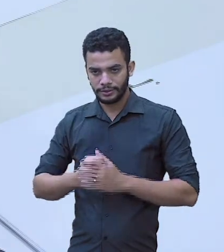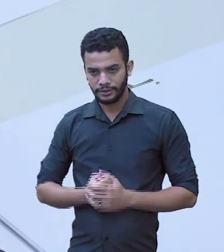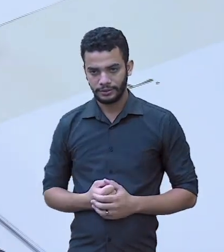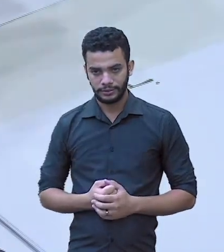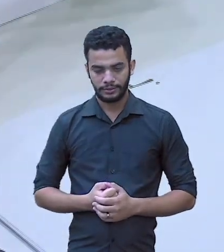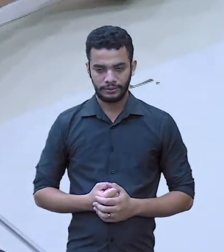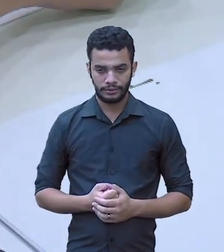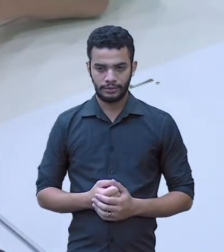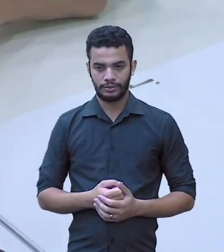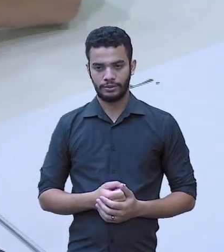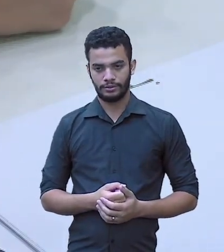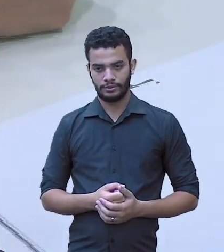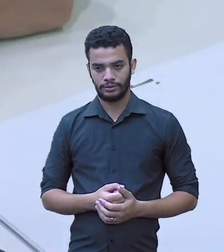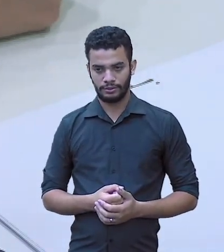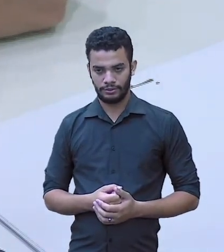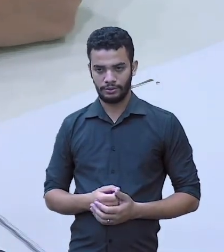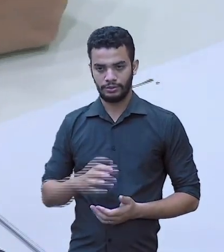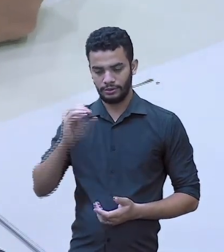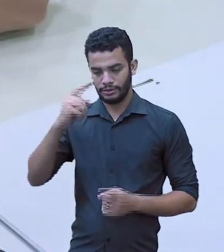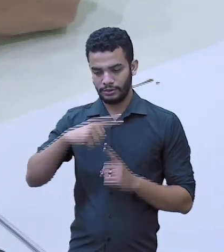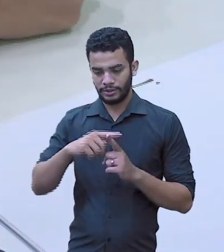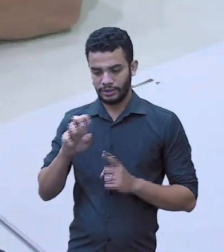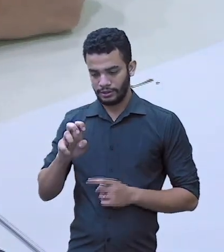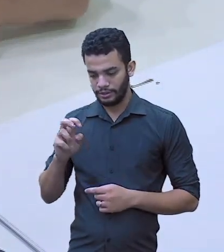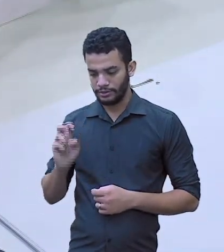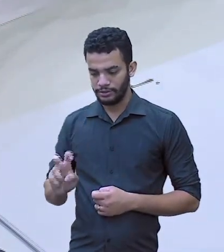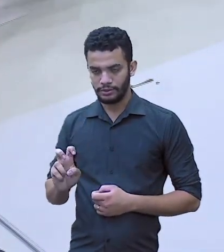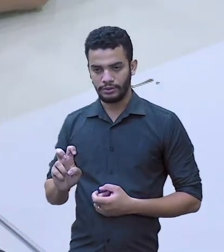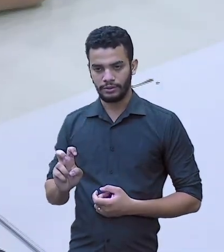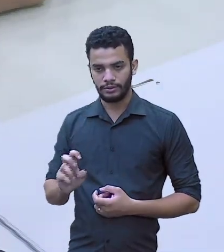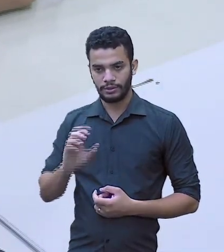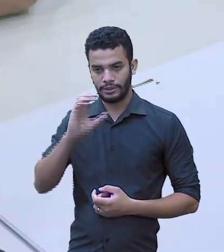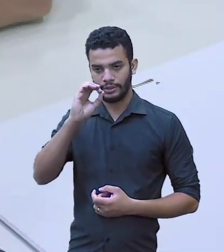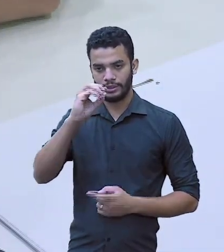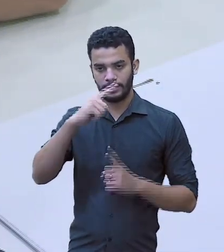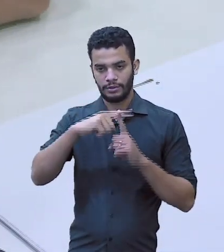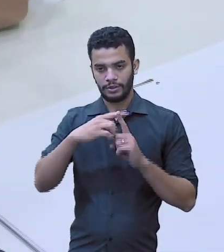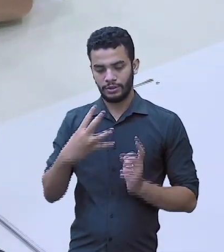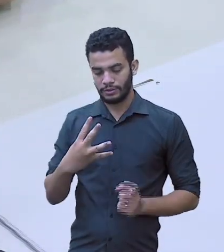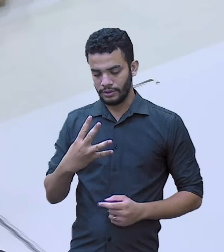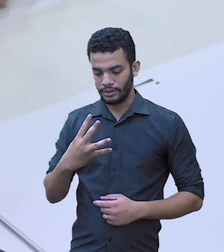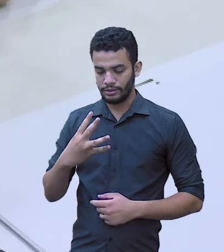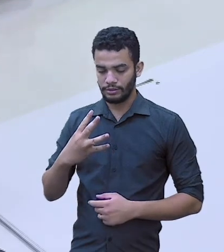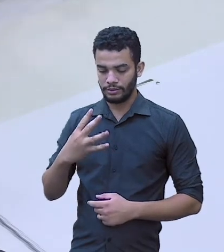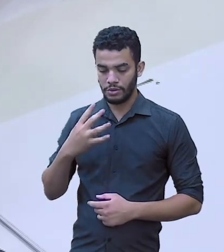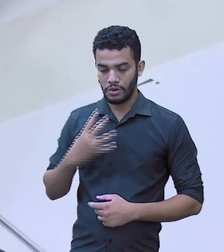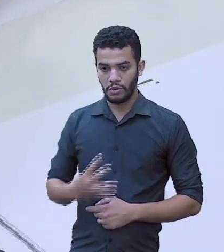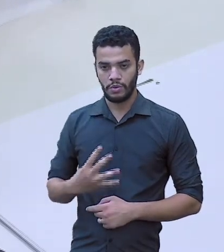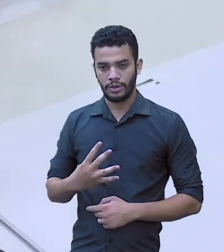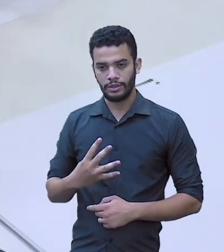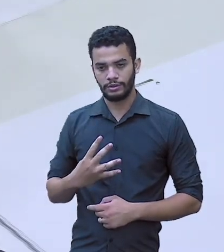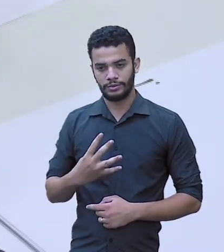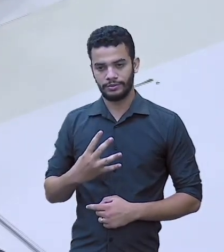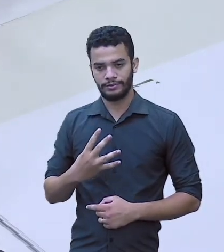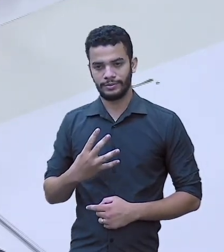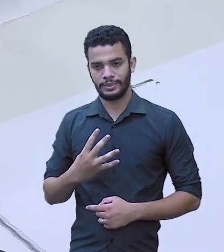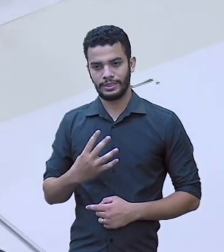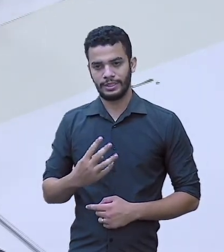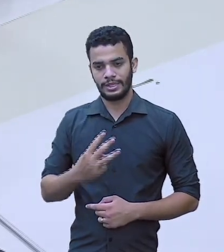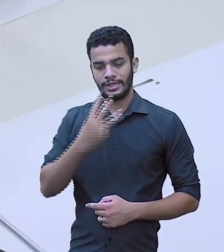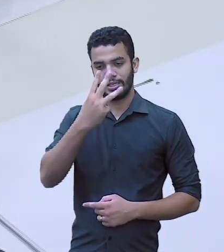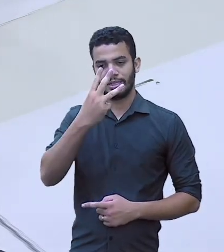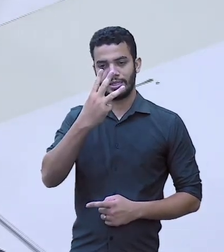Vamos fazer? 0 mais 5, 5. 0 mais 4, 4. 3 mais